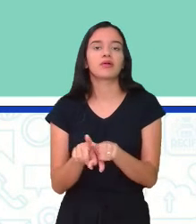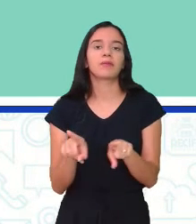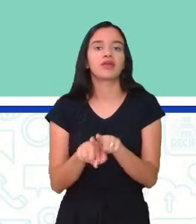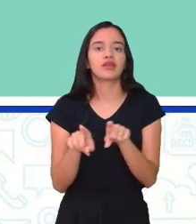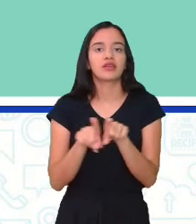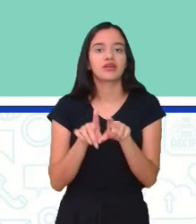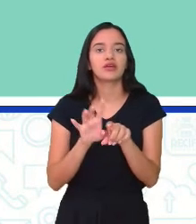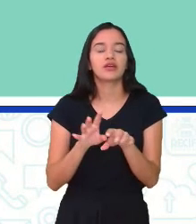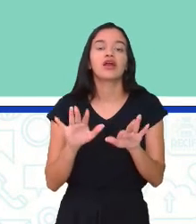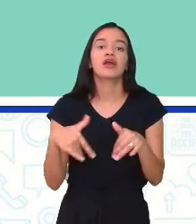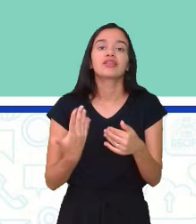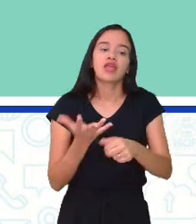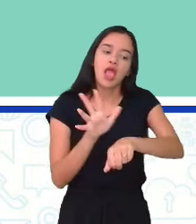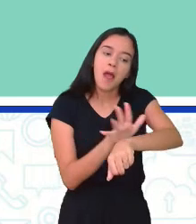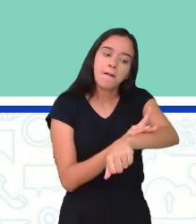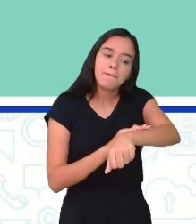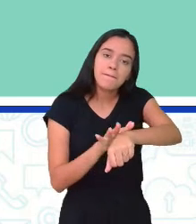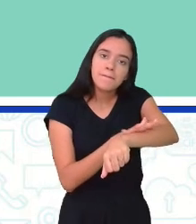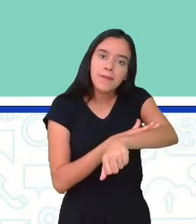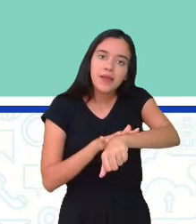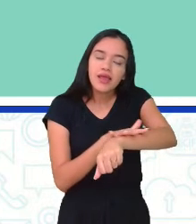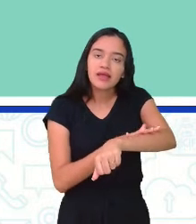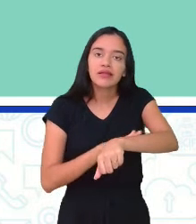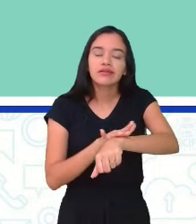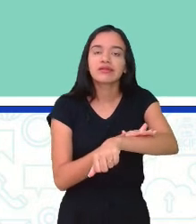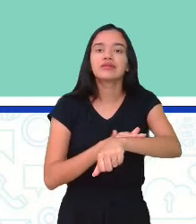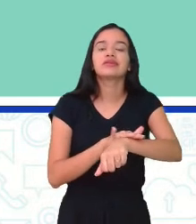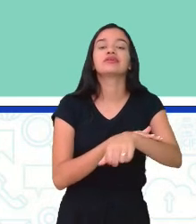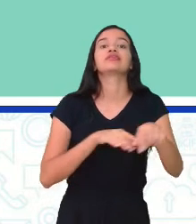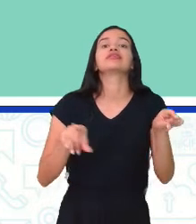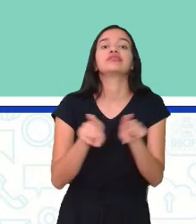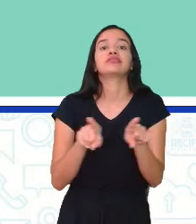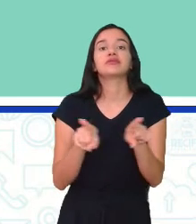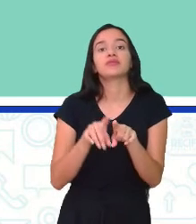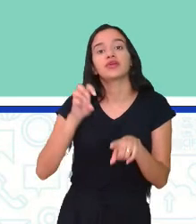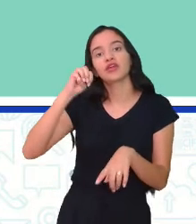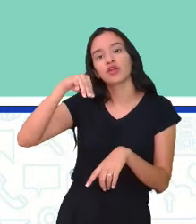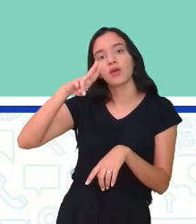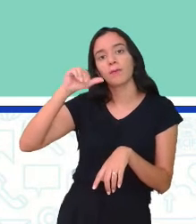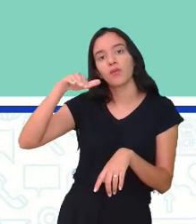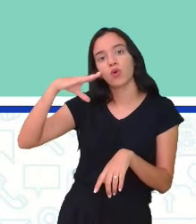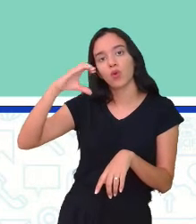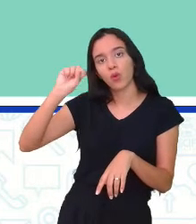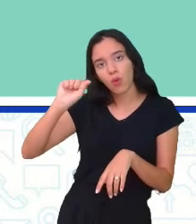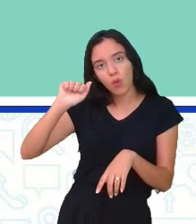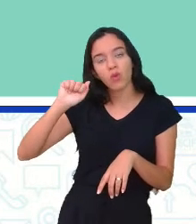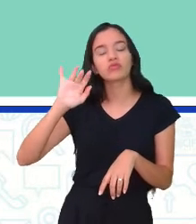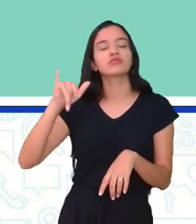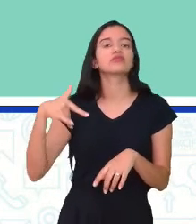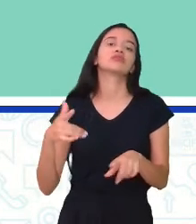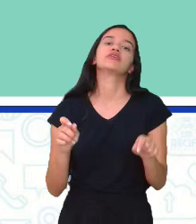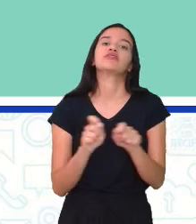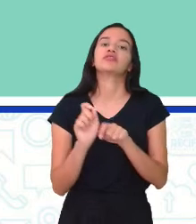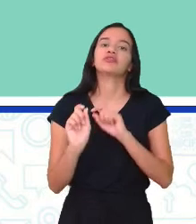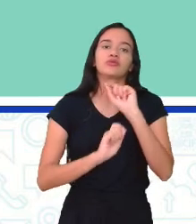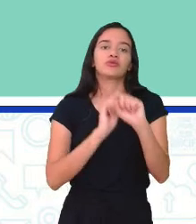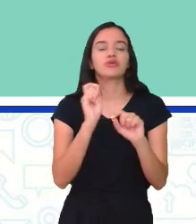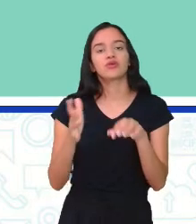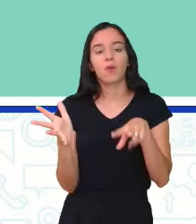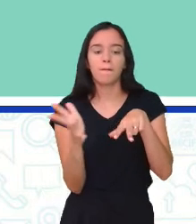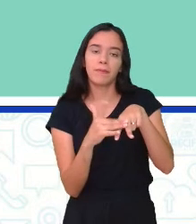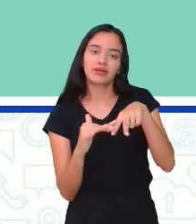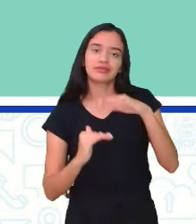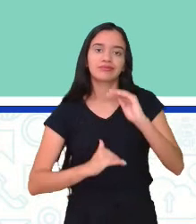infectar a pele, as mucosas que revestem certas partes do corpo humano, fazendo com que o paciente